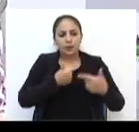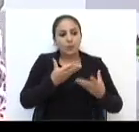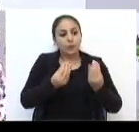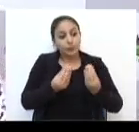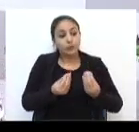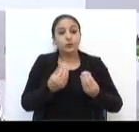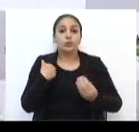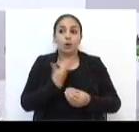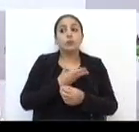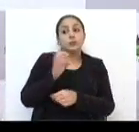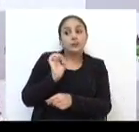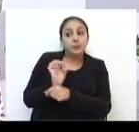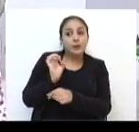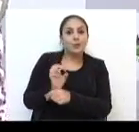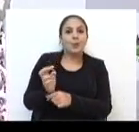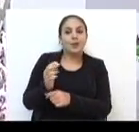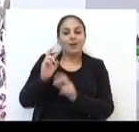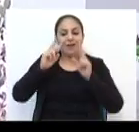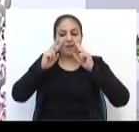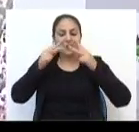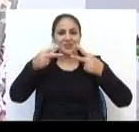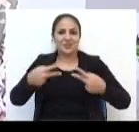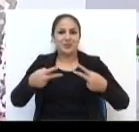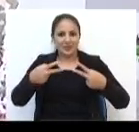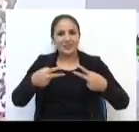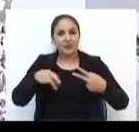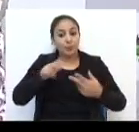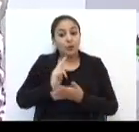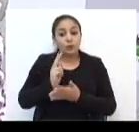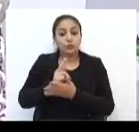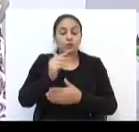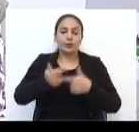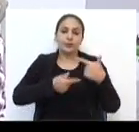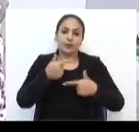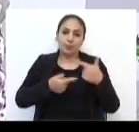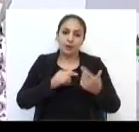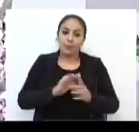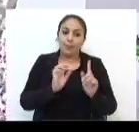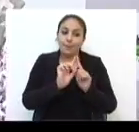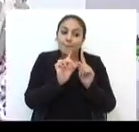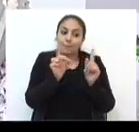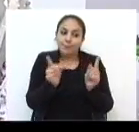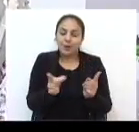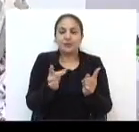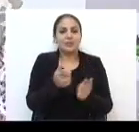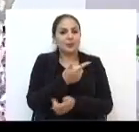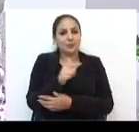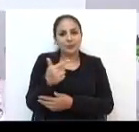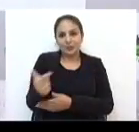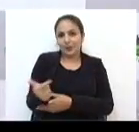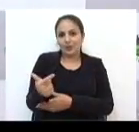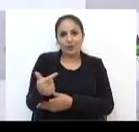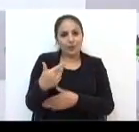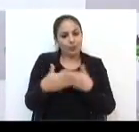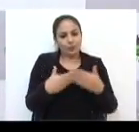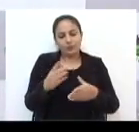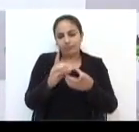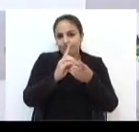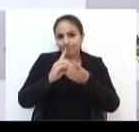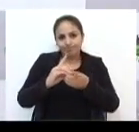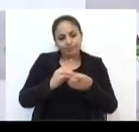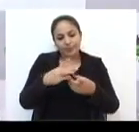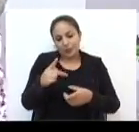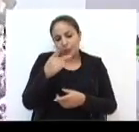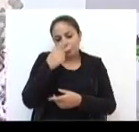assim, a gente espera, sim, um reconhecimento, no sentido de dar continuação a esse trabalho. Mas não houve, o processo democrático é